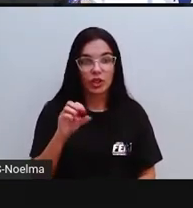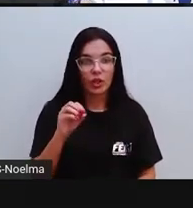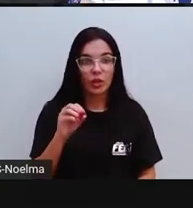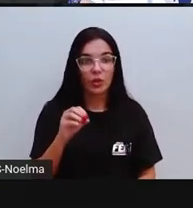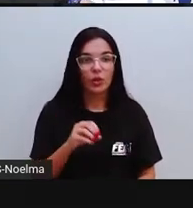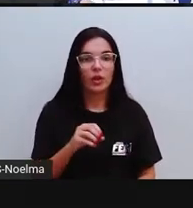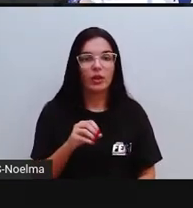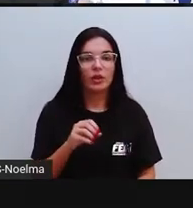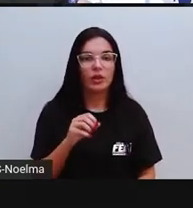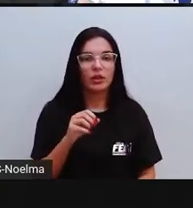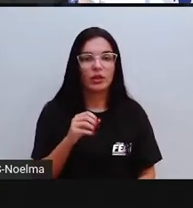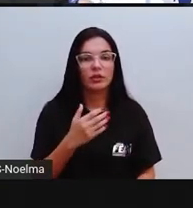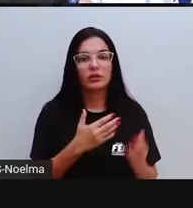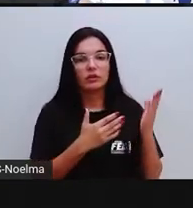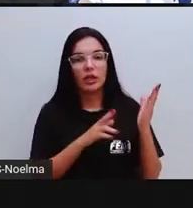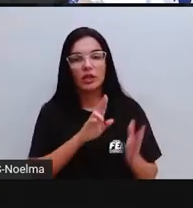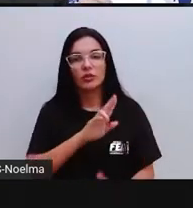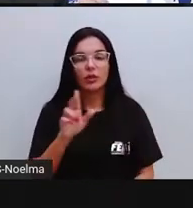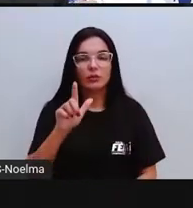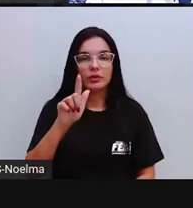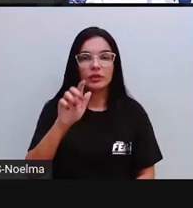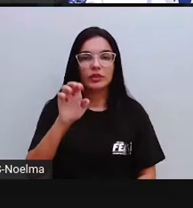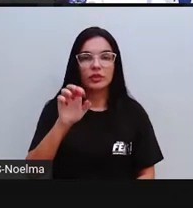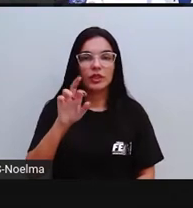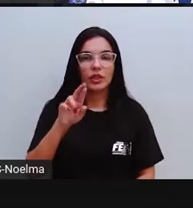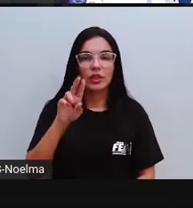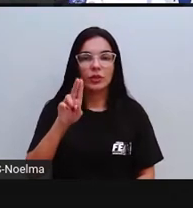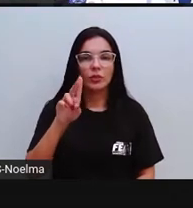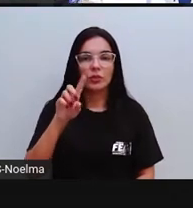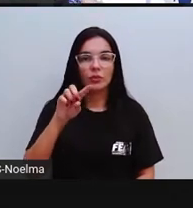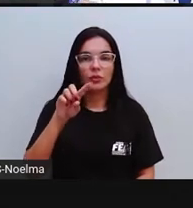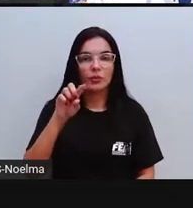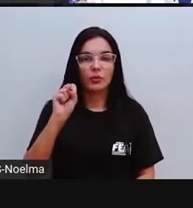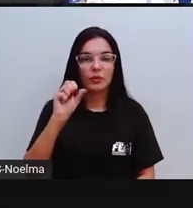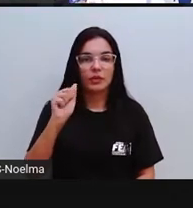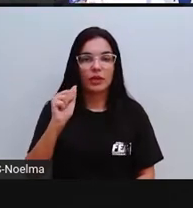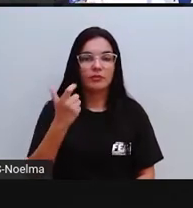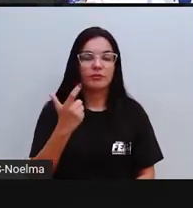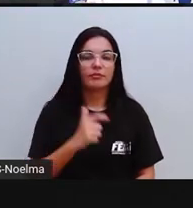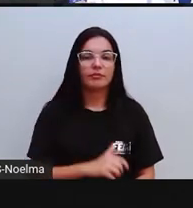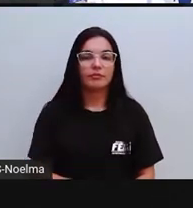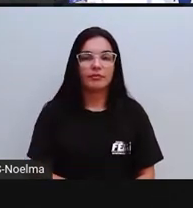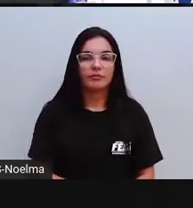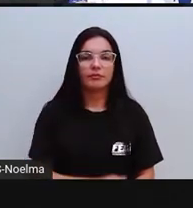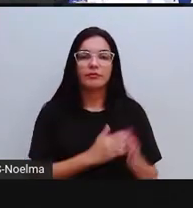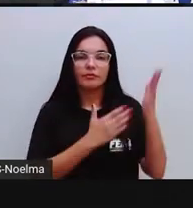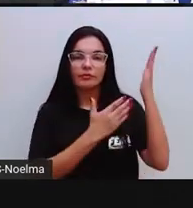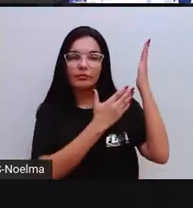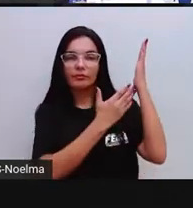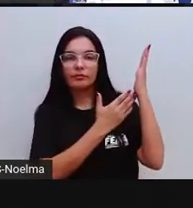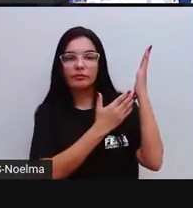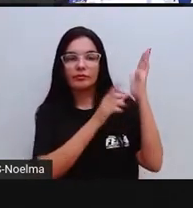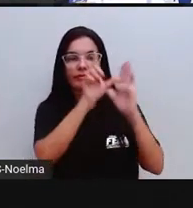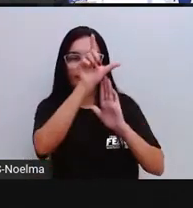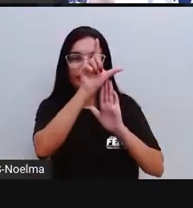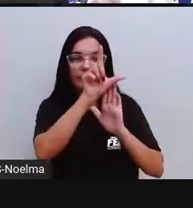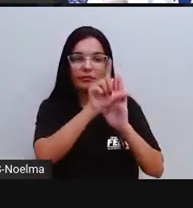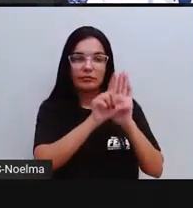GERUSA, GESSO, GIGANTE,